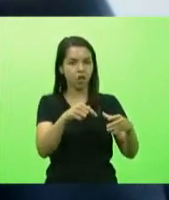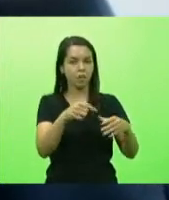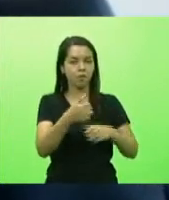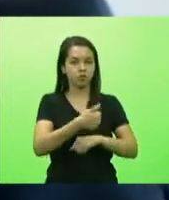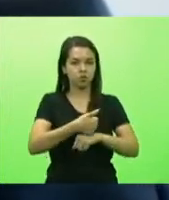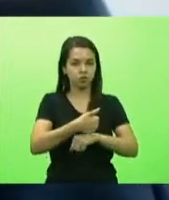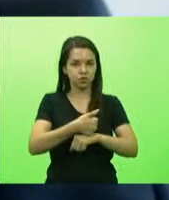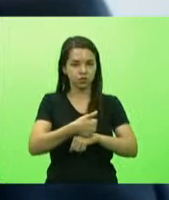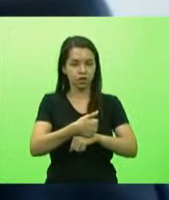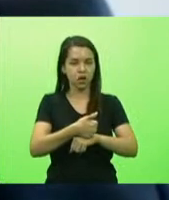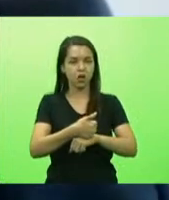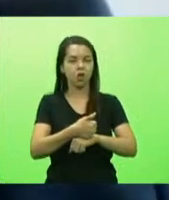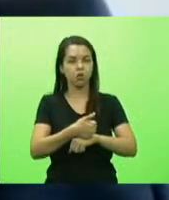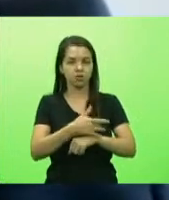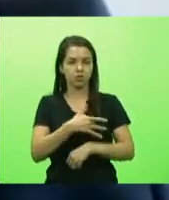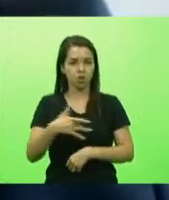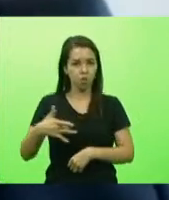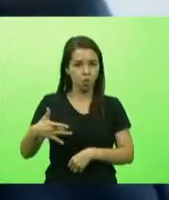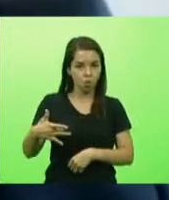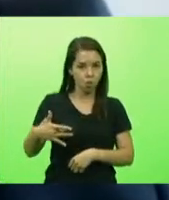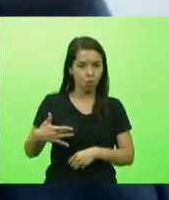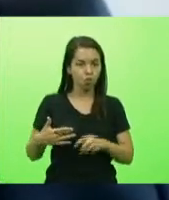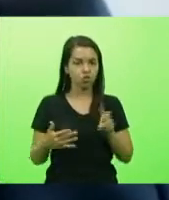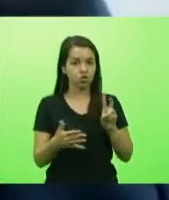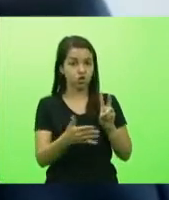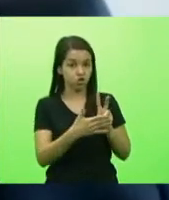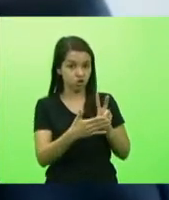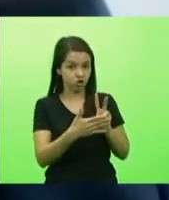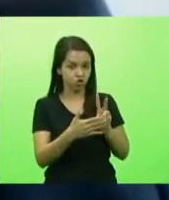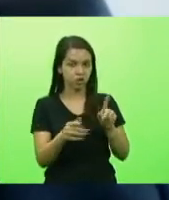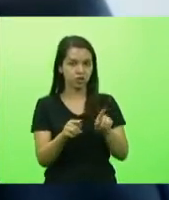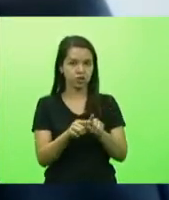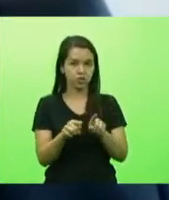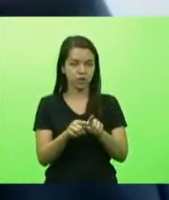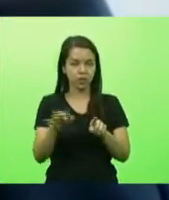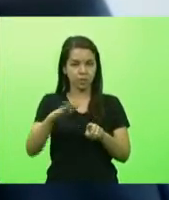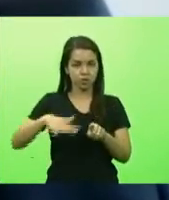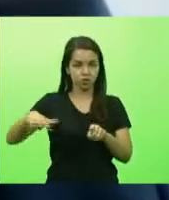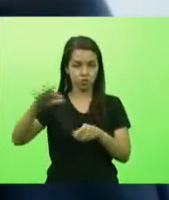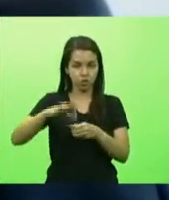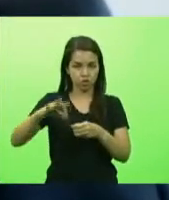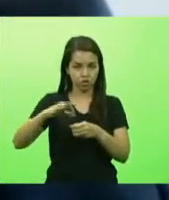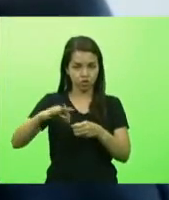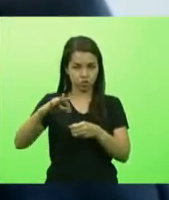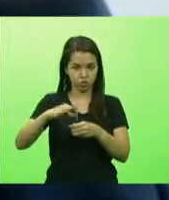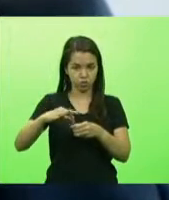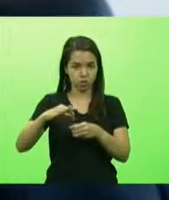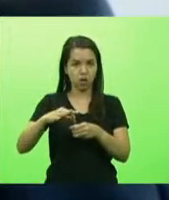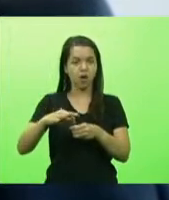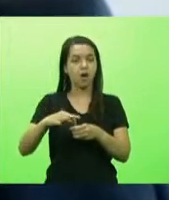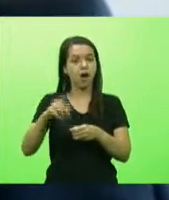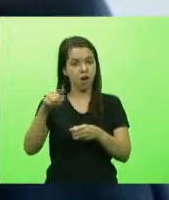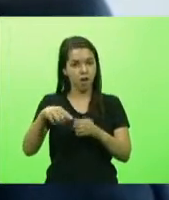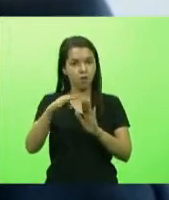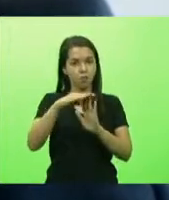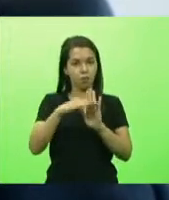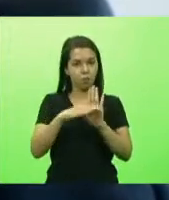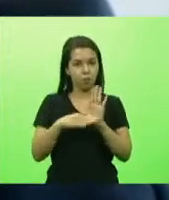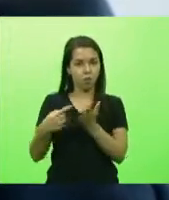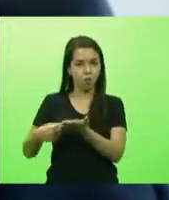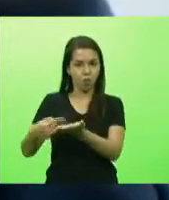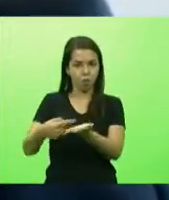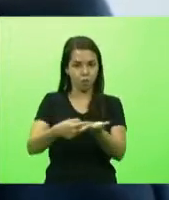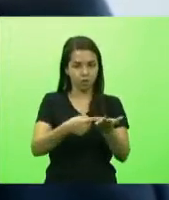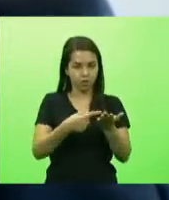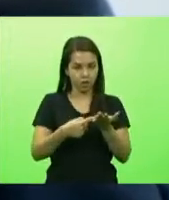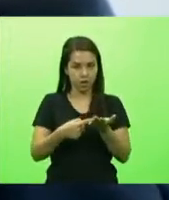institucionalizados esse é o plano nacional estadual e é acordado entre todos inclusive entre